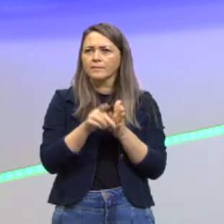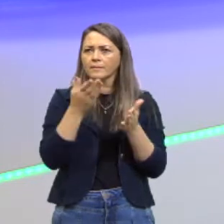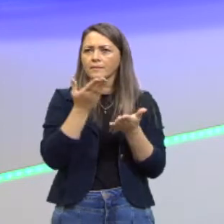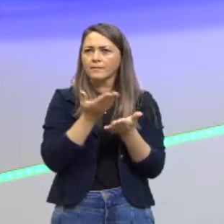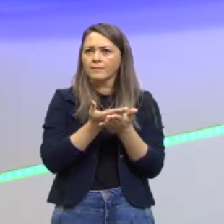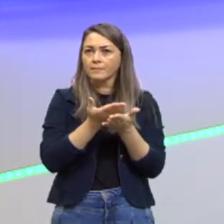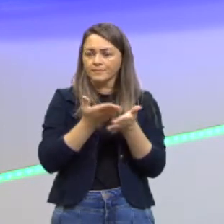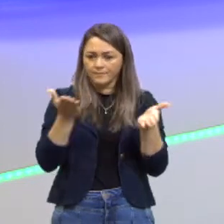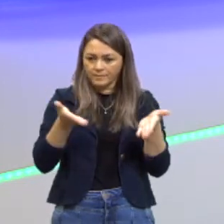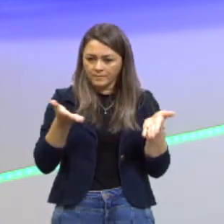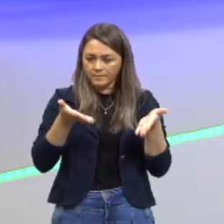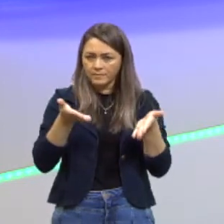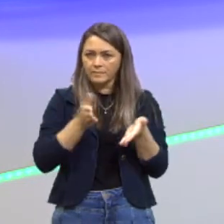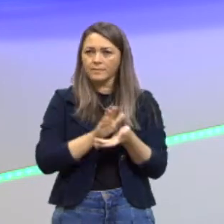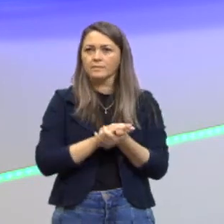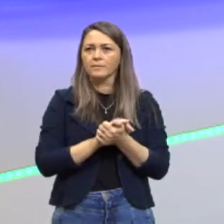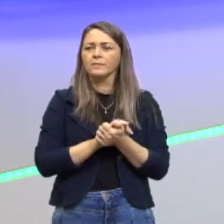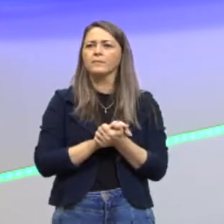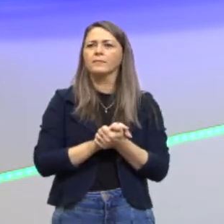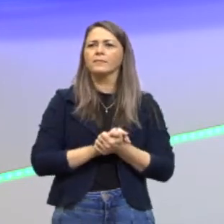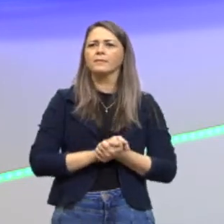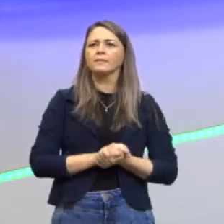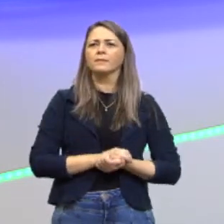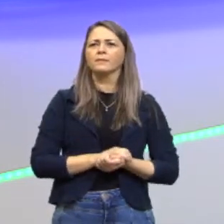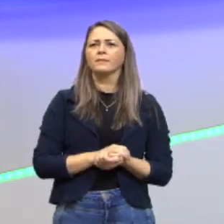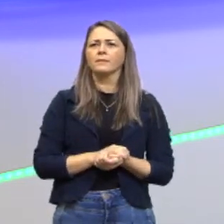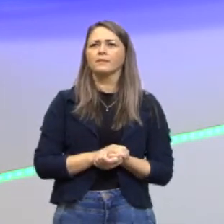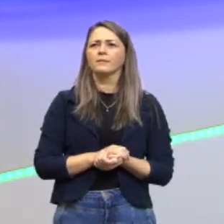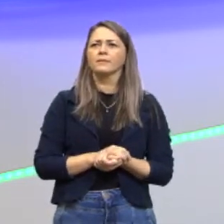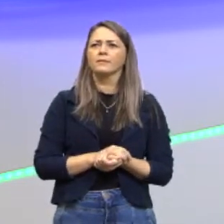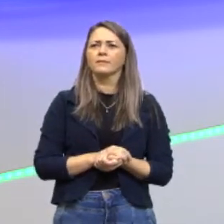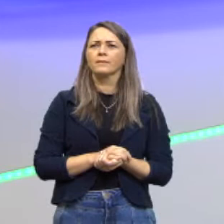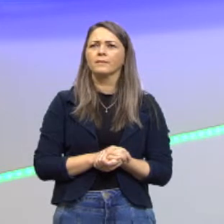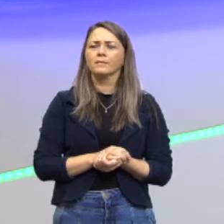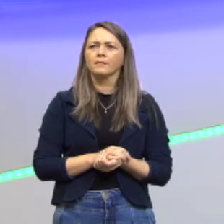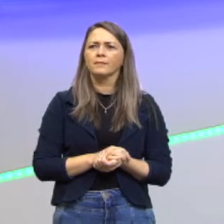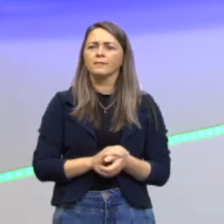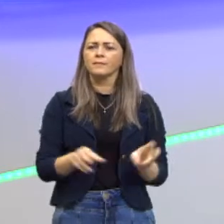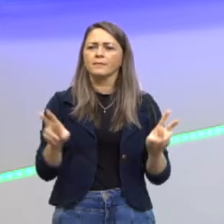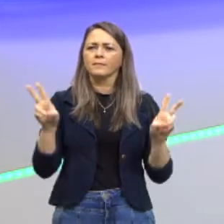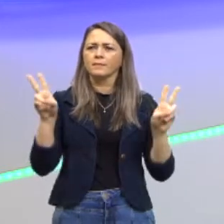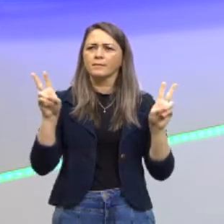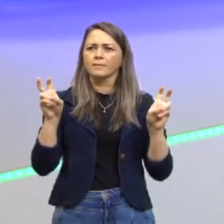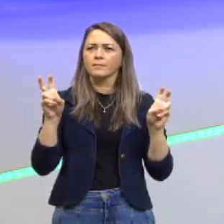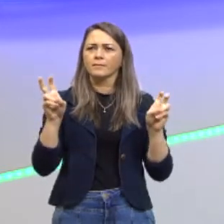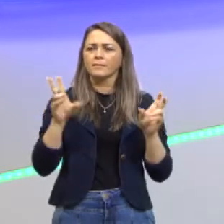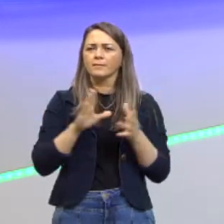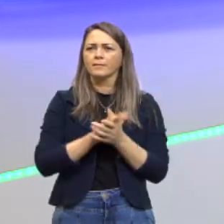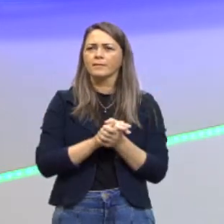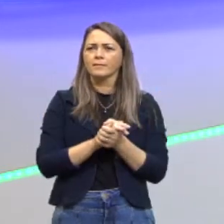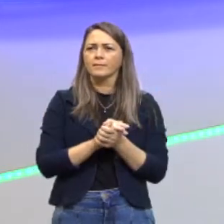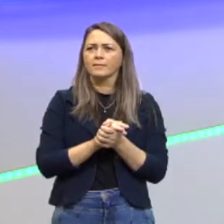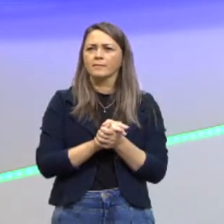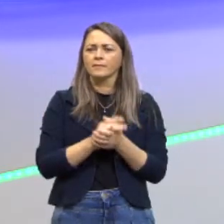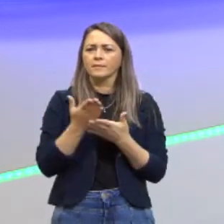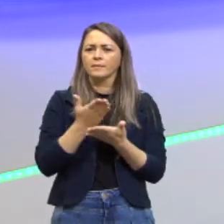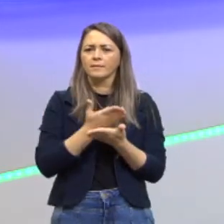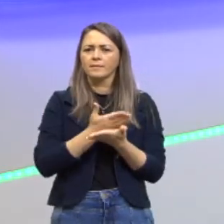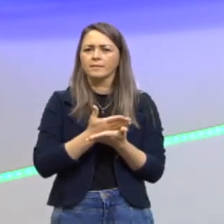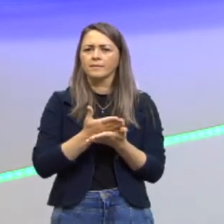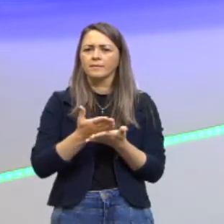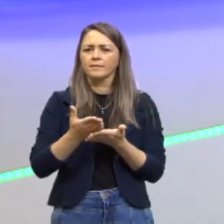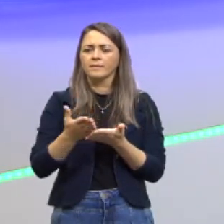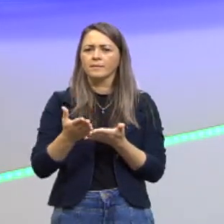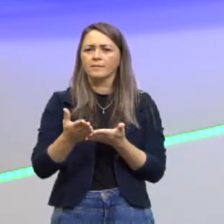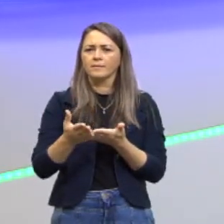recente e esses assuntos estão sendo recém começados a